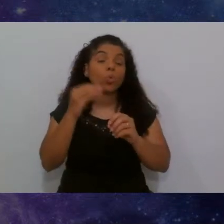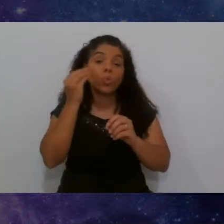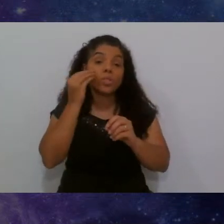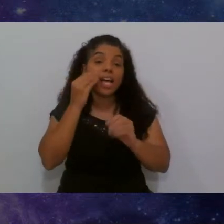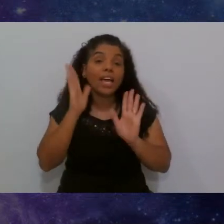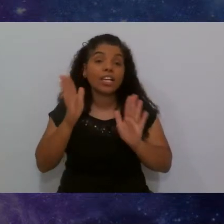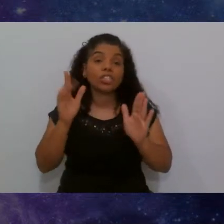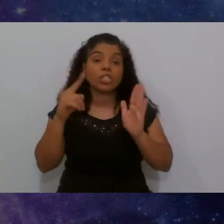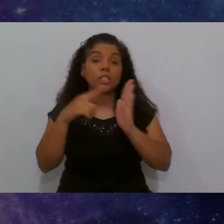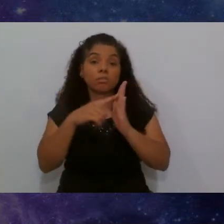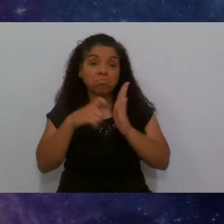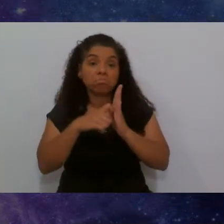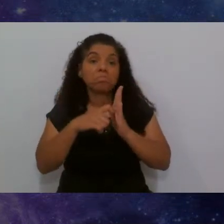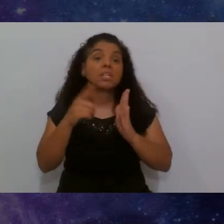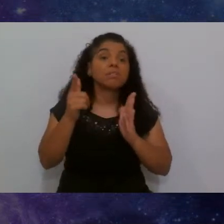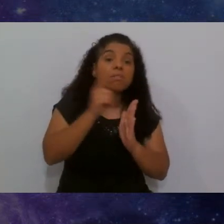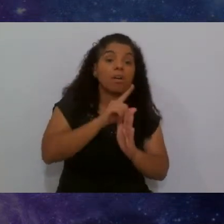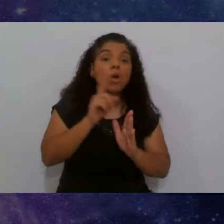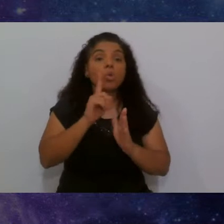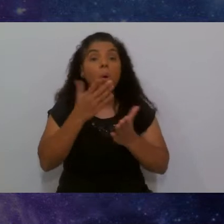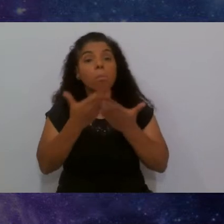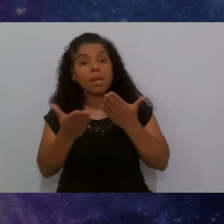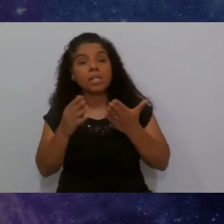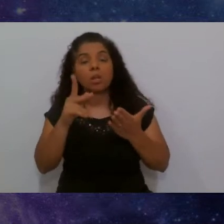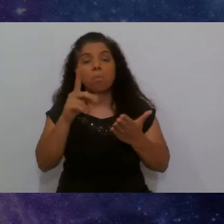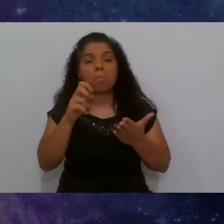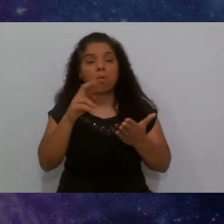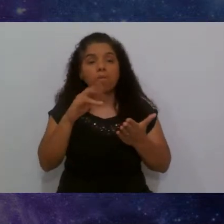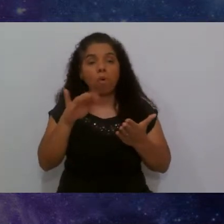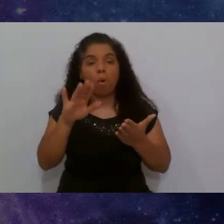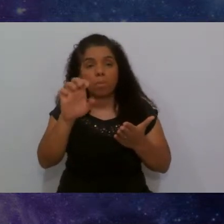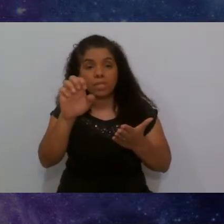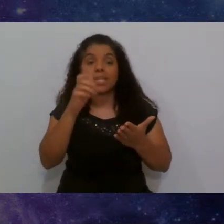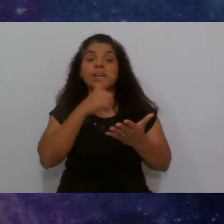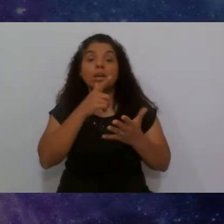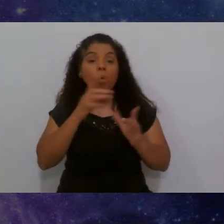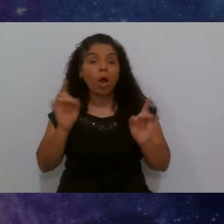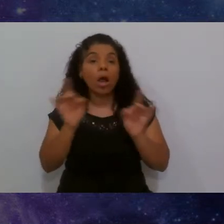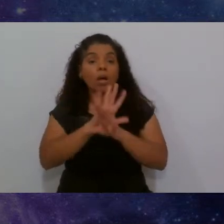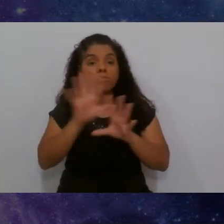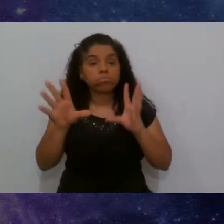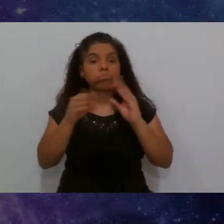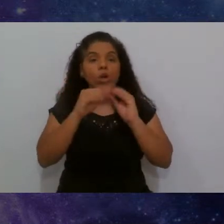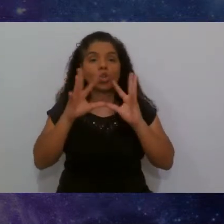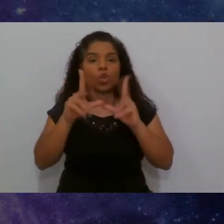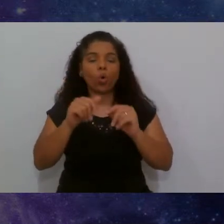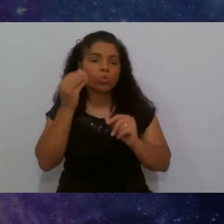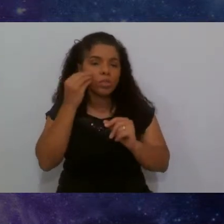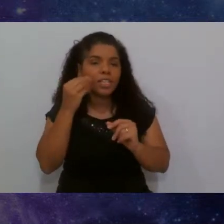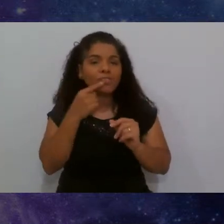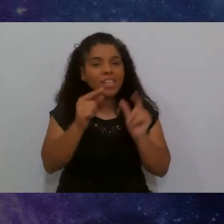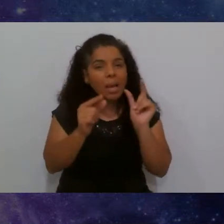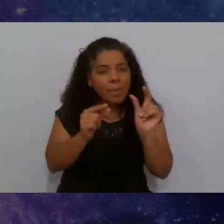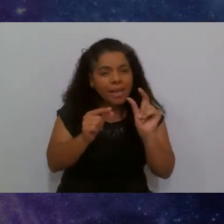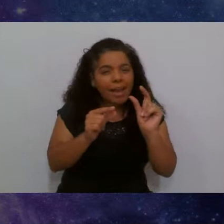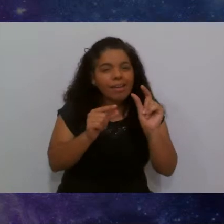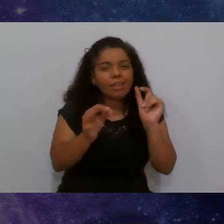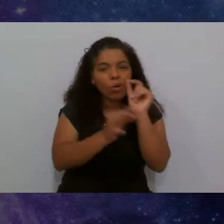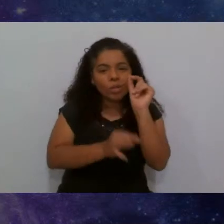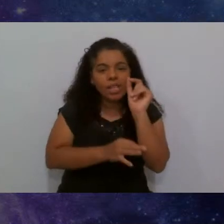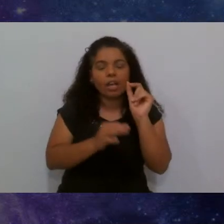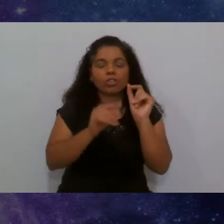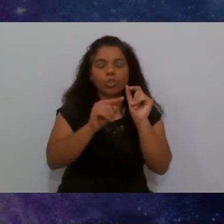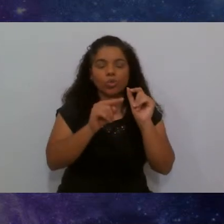se ele está ganhando ou perdendo performance ou seja quando ele agregar todo o teste ele já vai saber aquela pequena unidade do código